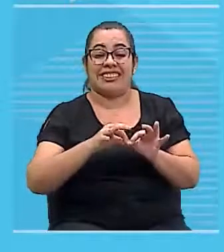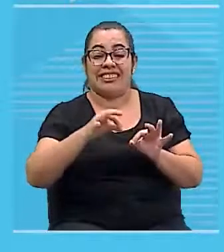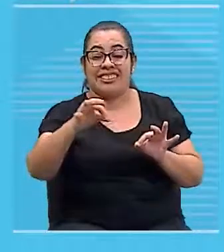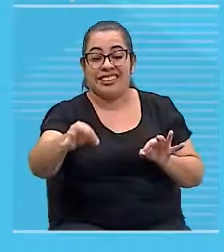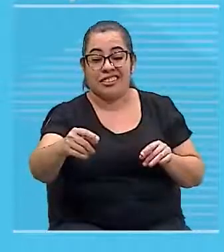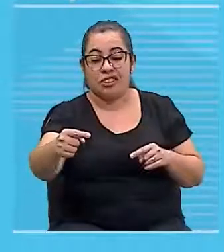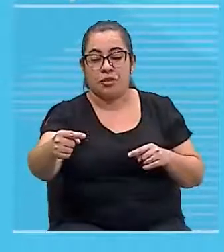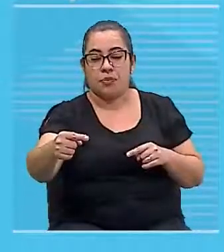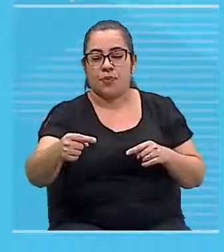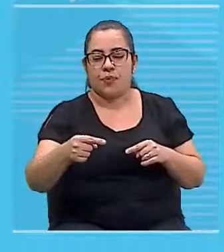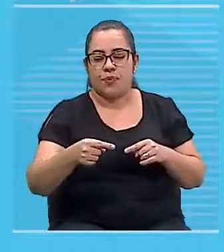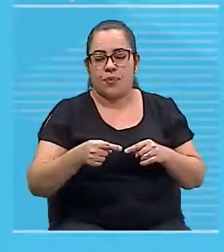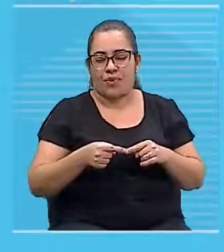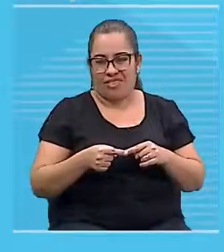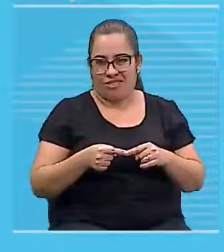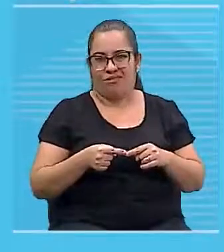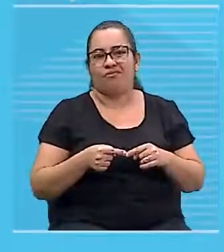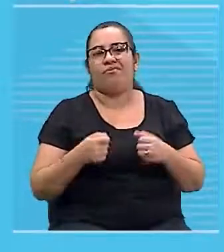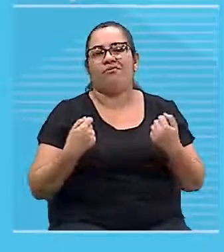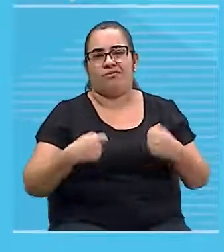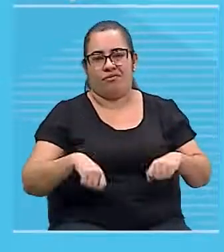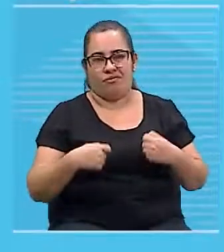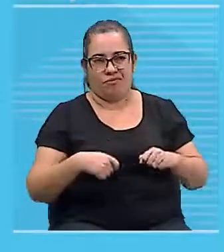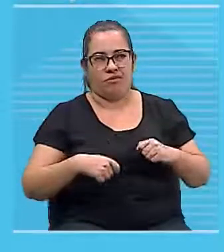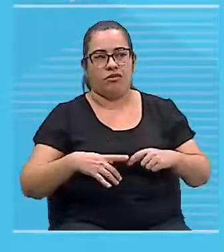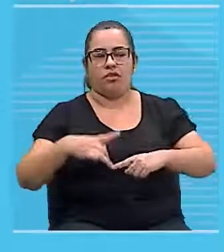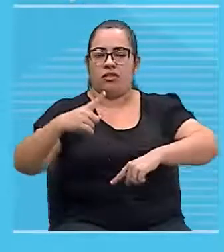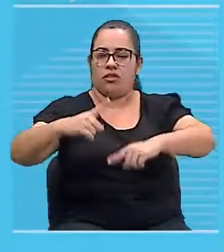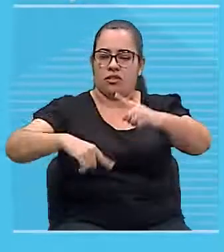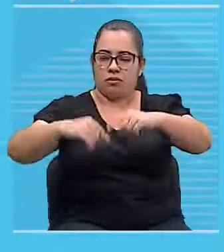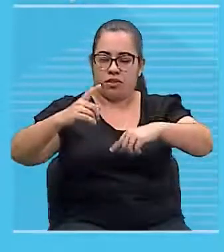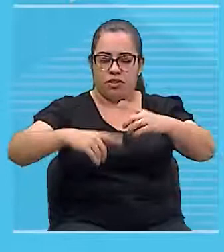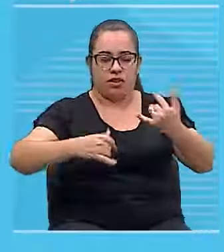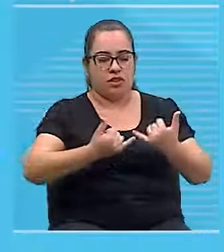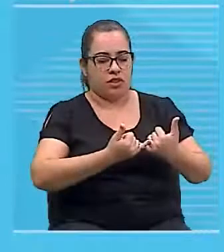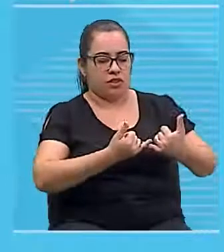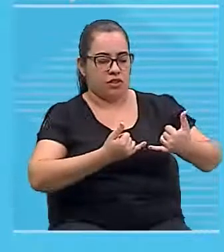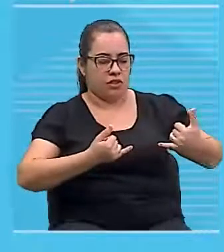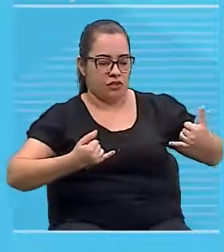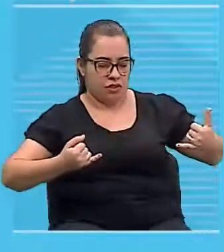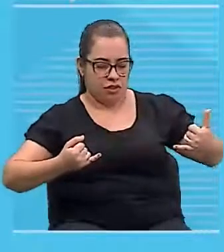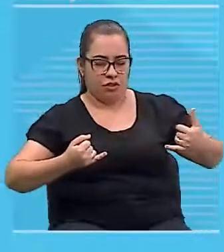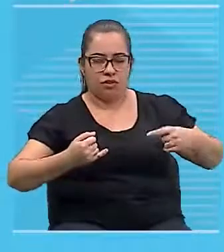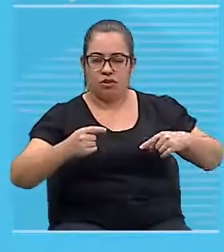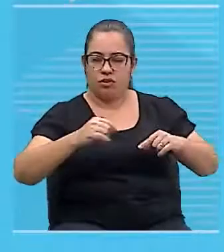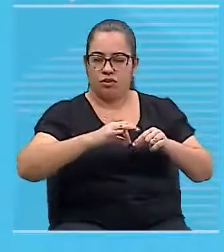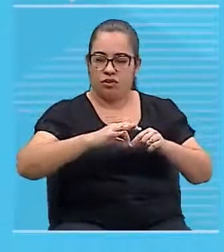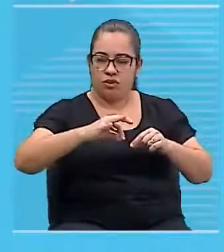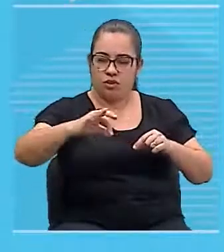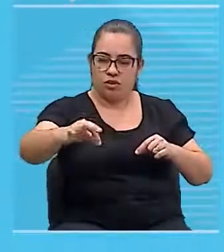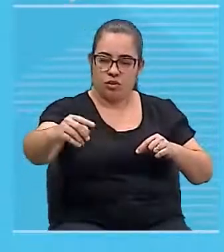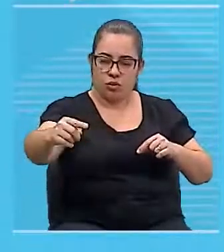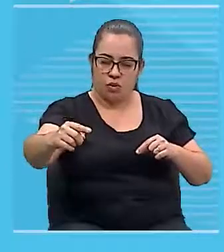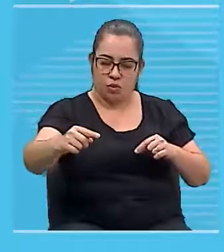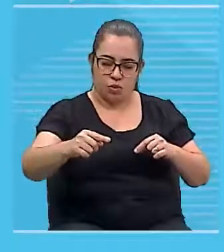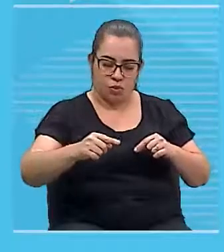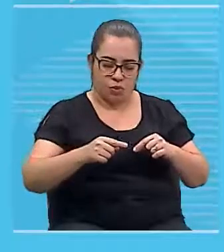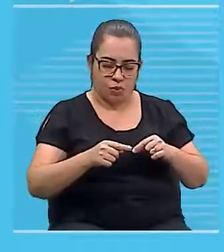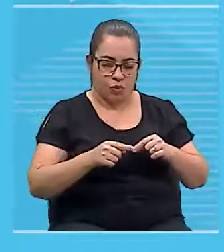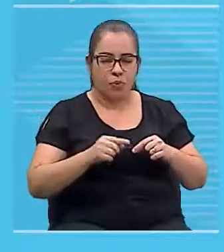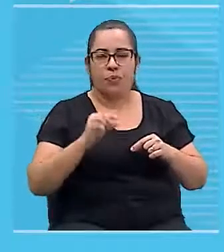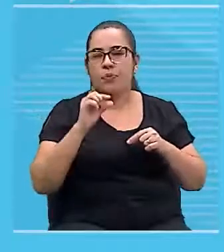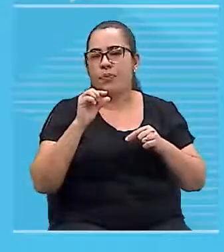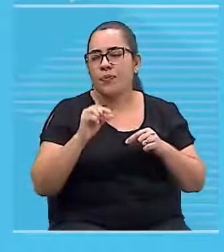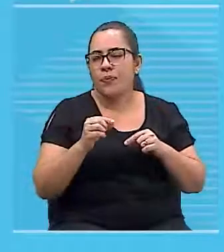Ou seja, a distância entre o objeto e o fio seja uma distância pequena para